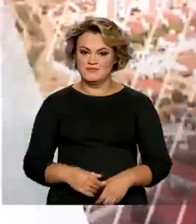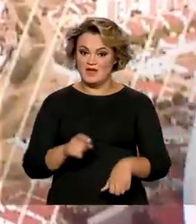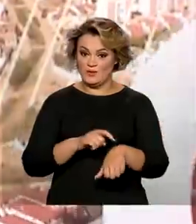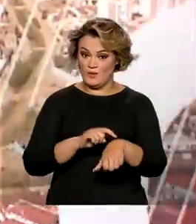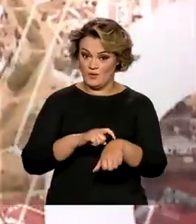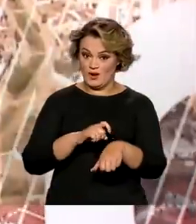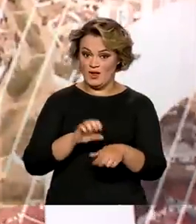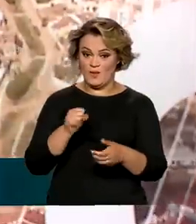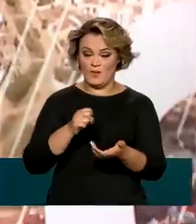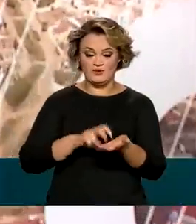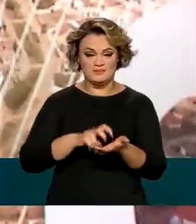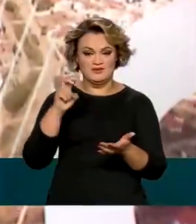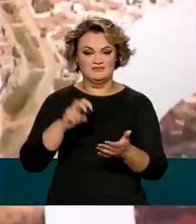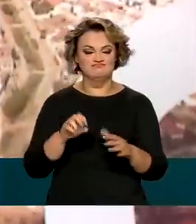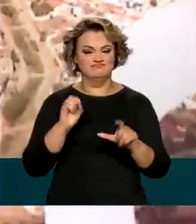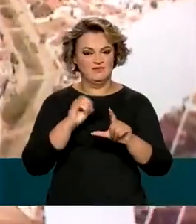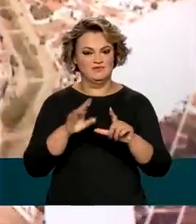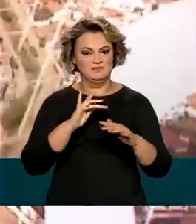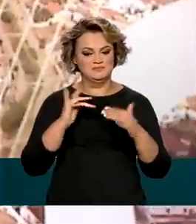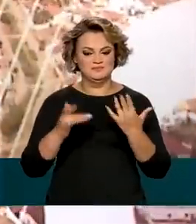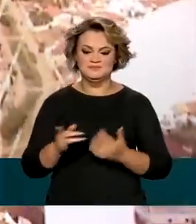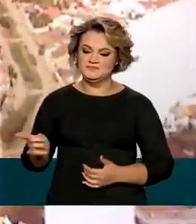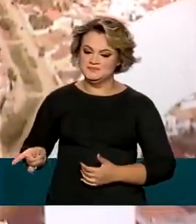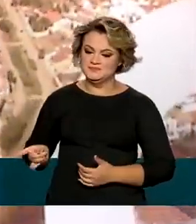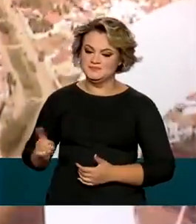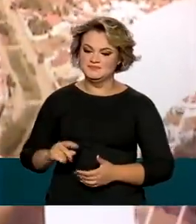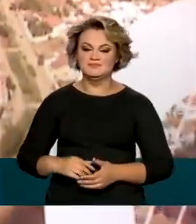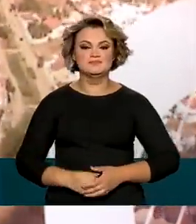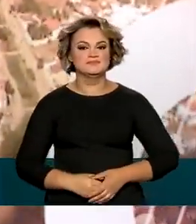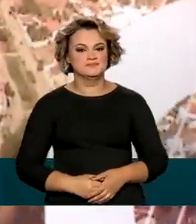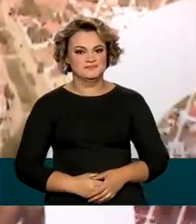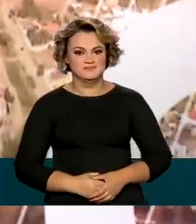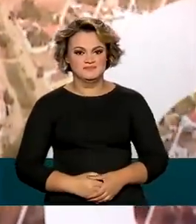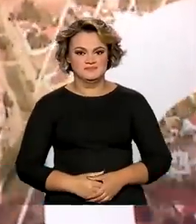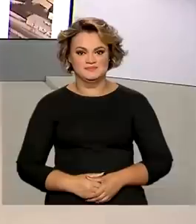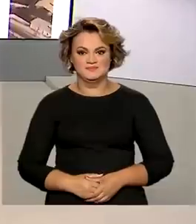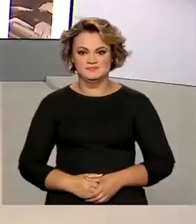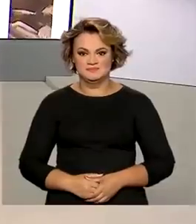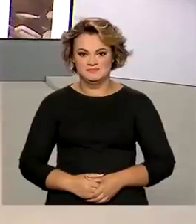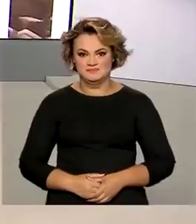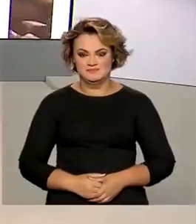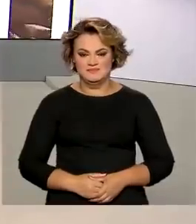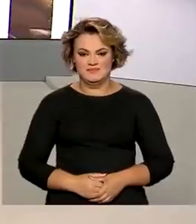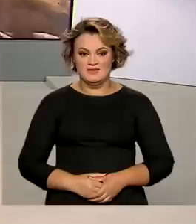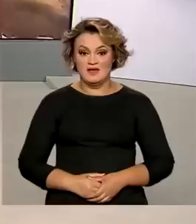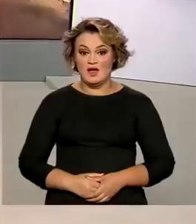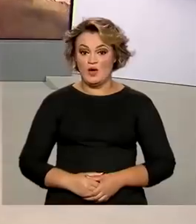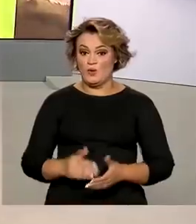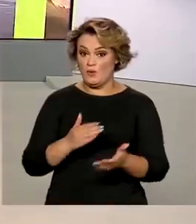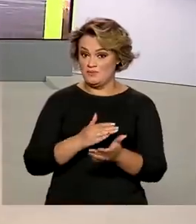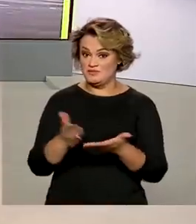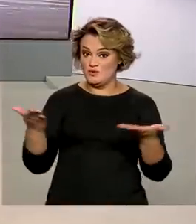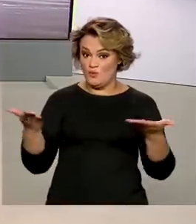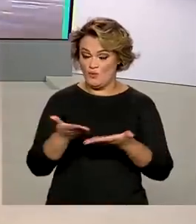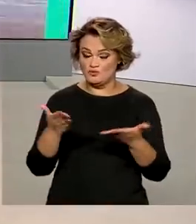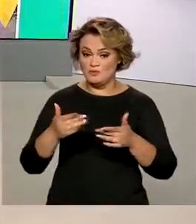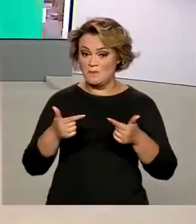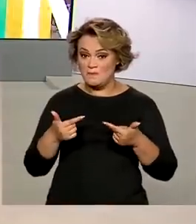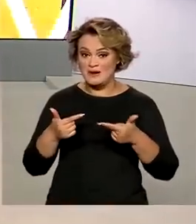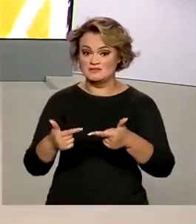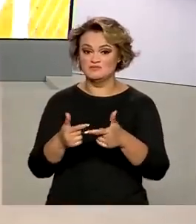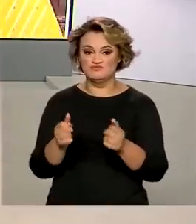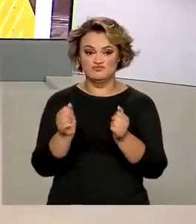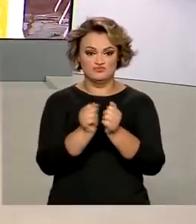São 8 horas da manhã e estamos ao vivo também pelas redes sociais. A partir de hoje, uma ação